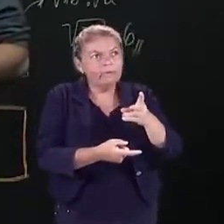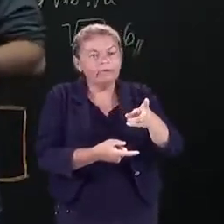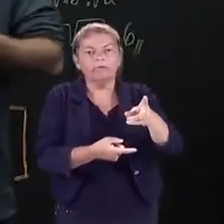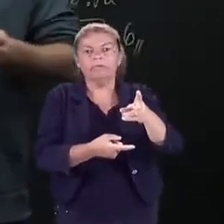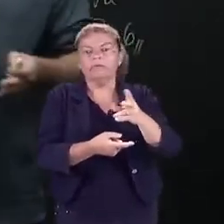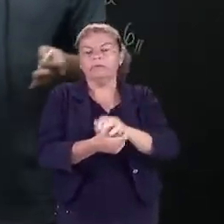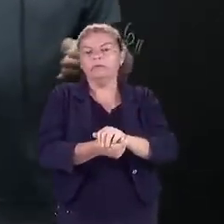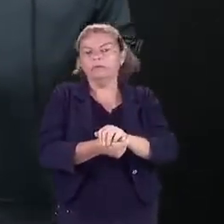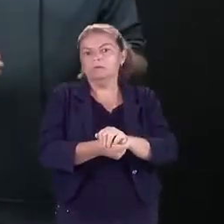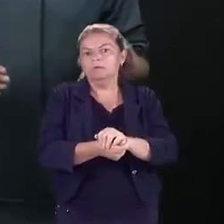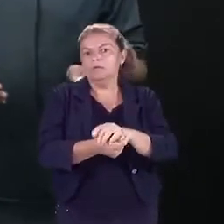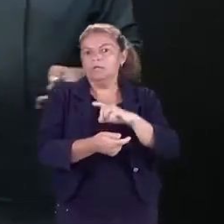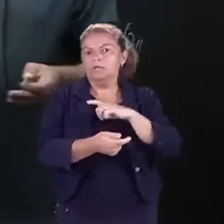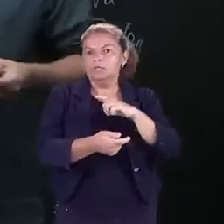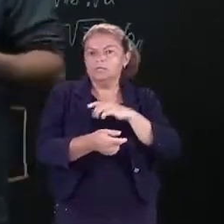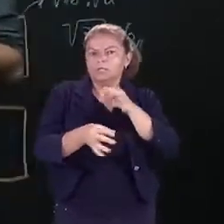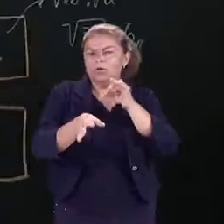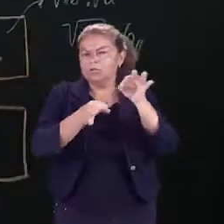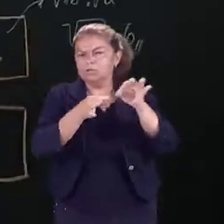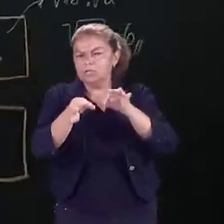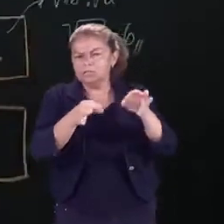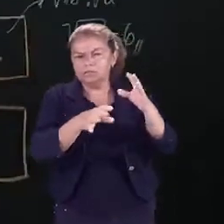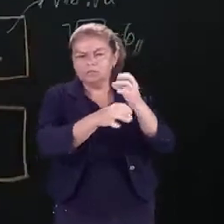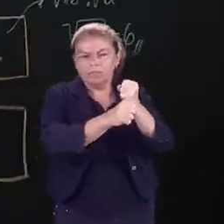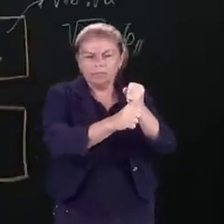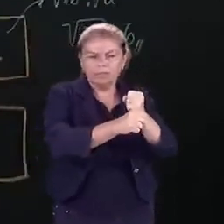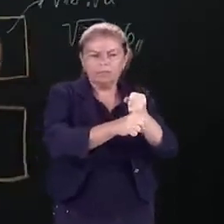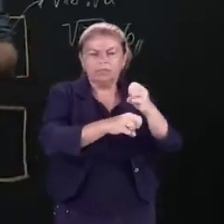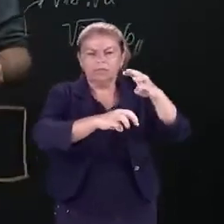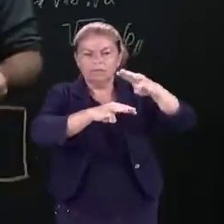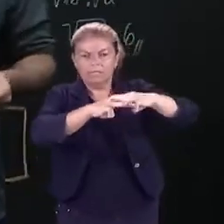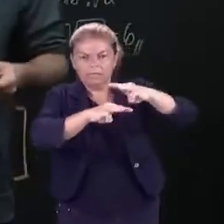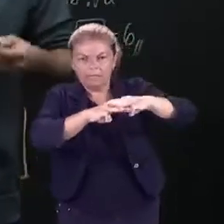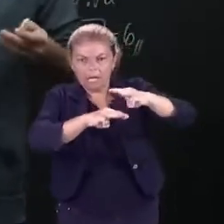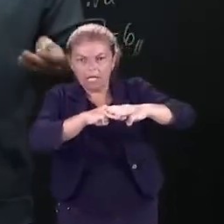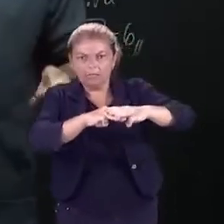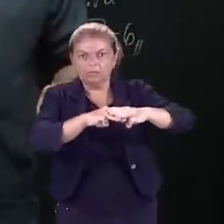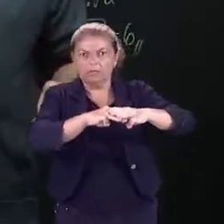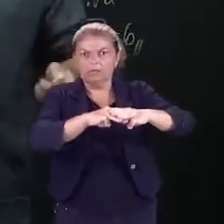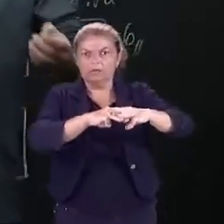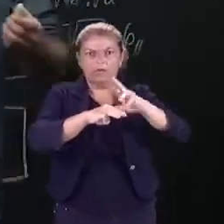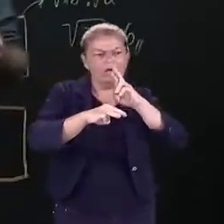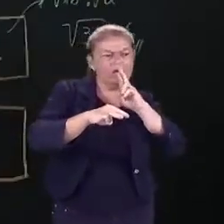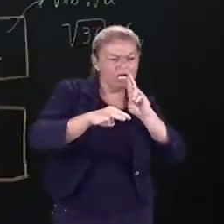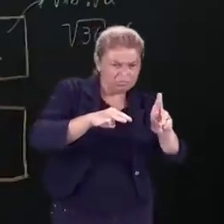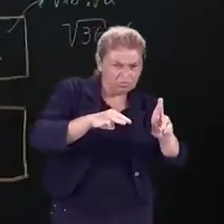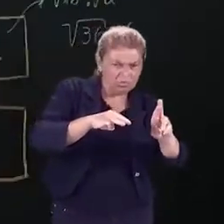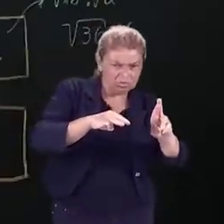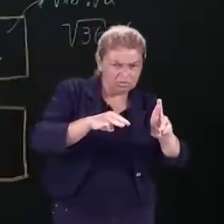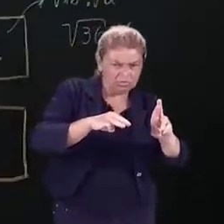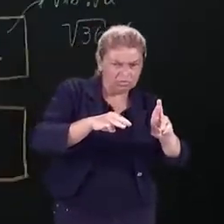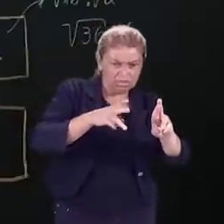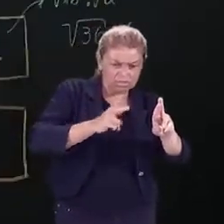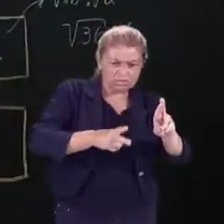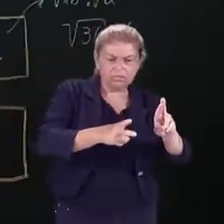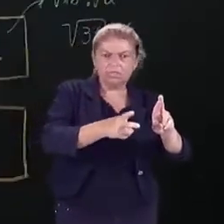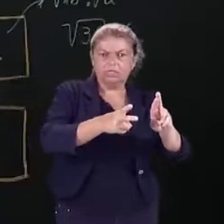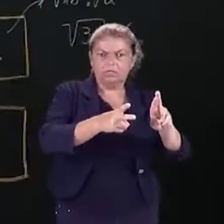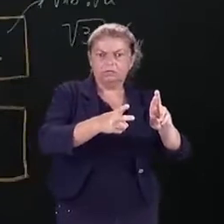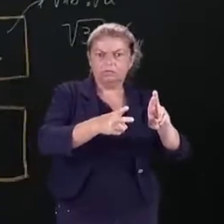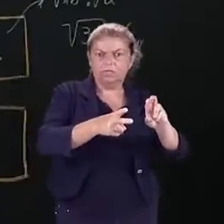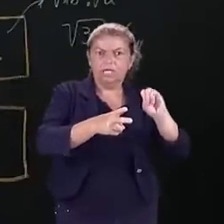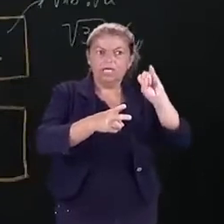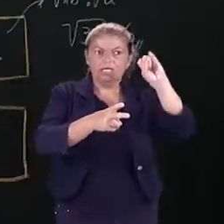realizar alguma operação matemática entre números irracionais, o resultado também será sempre um número